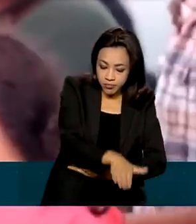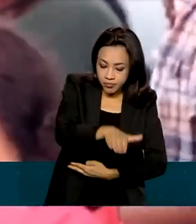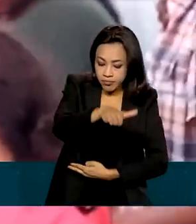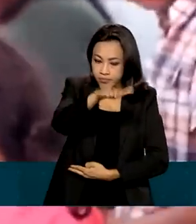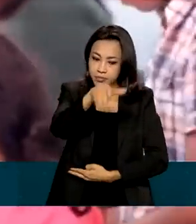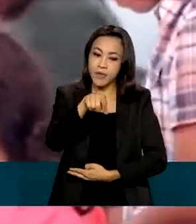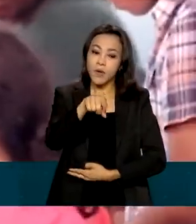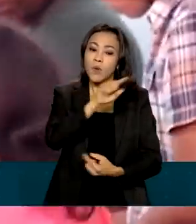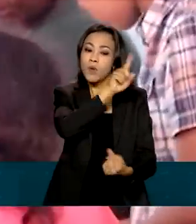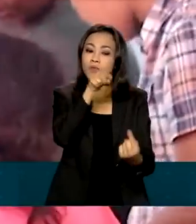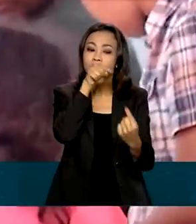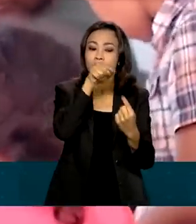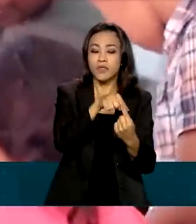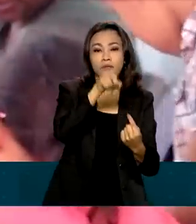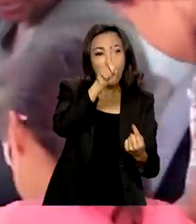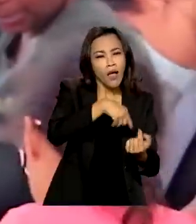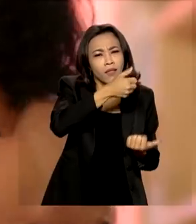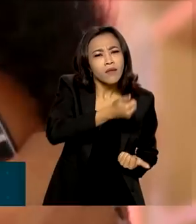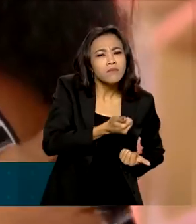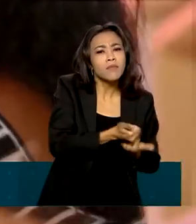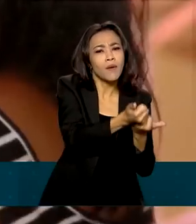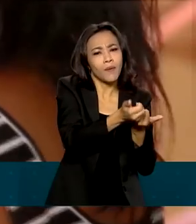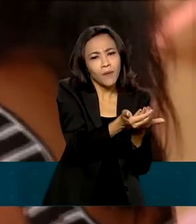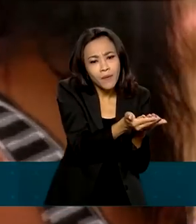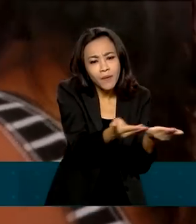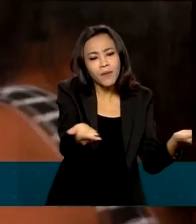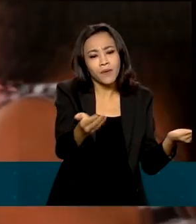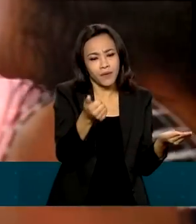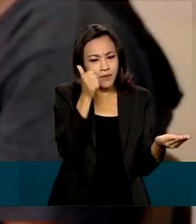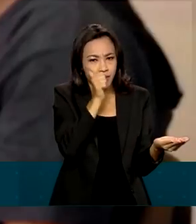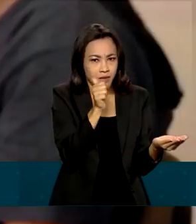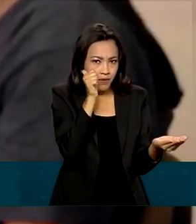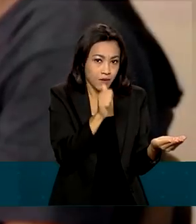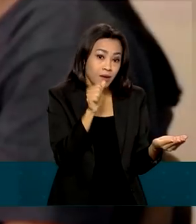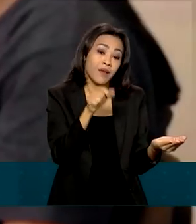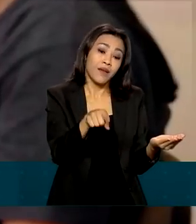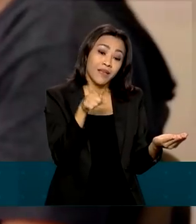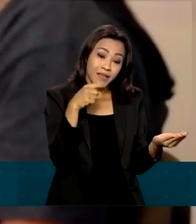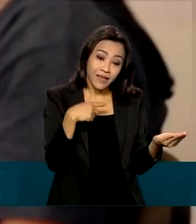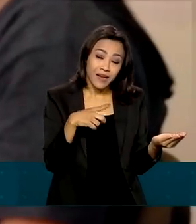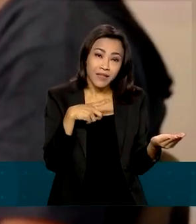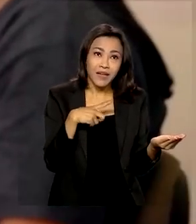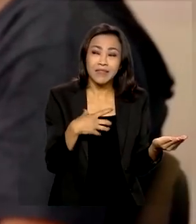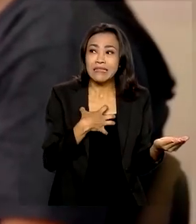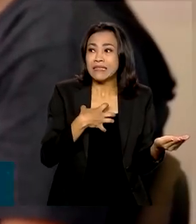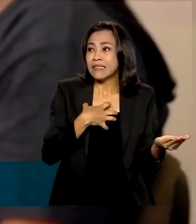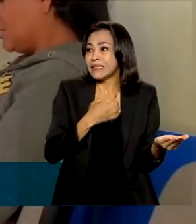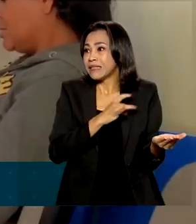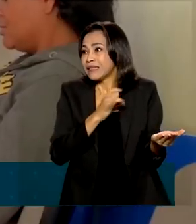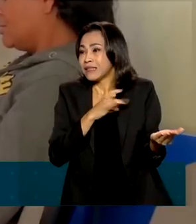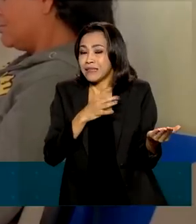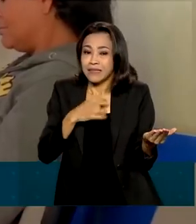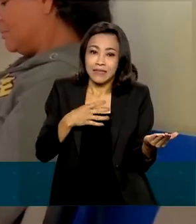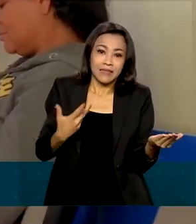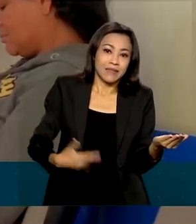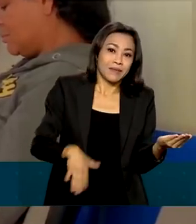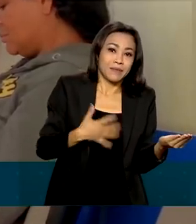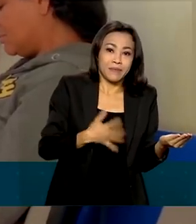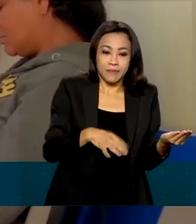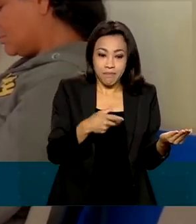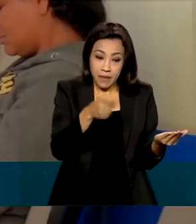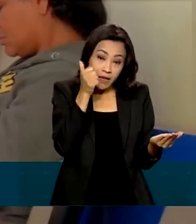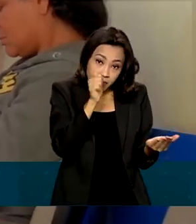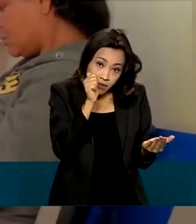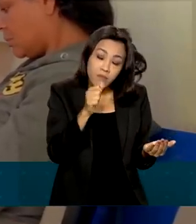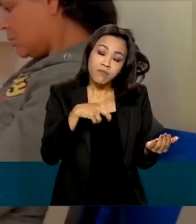ideia é oferecer suporte, é dar um abraço no momento em que a mulher está insegura e muito sensível, para que ela